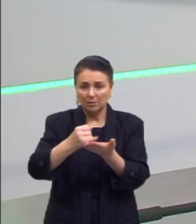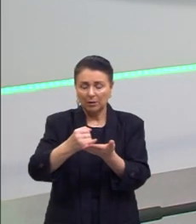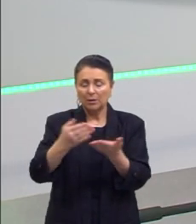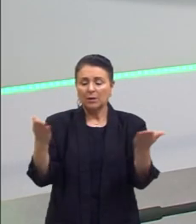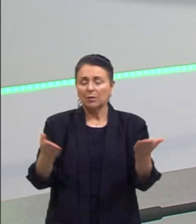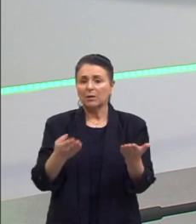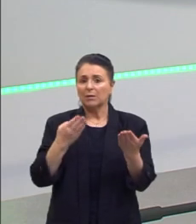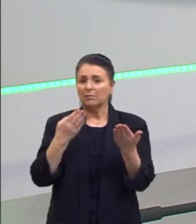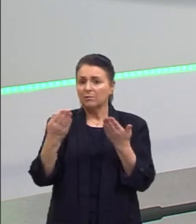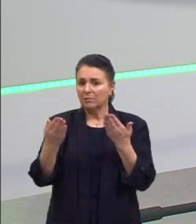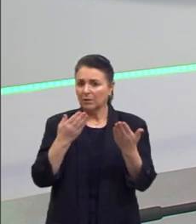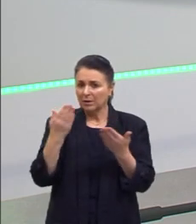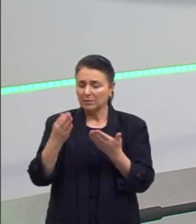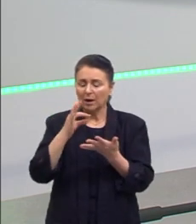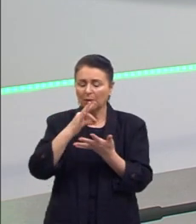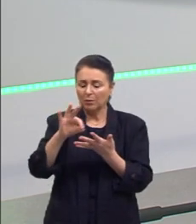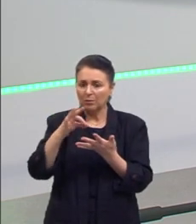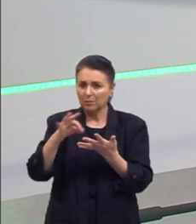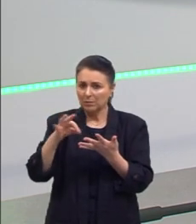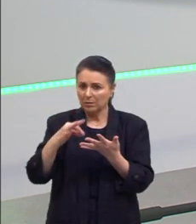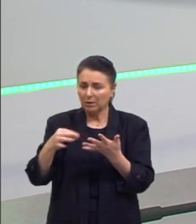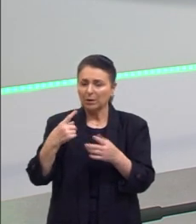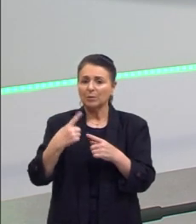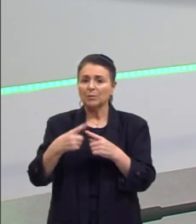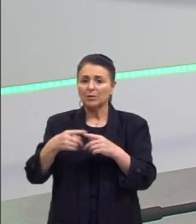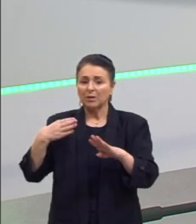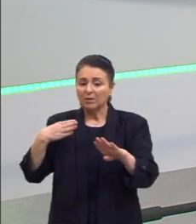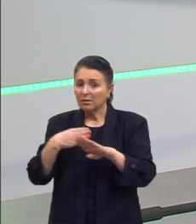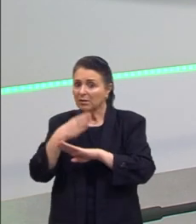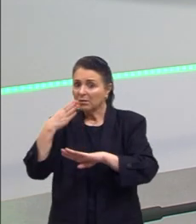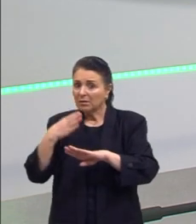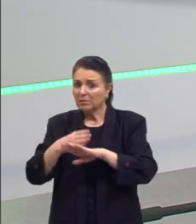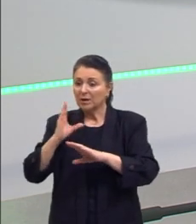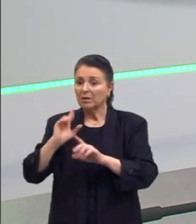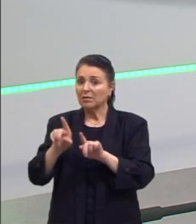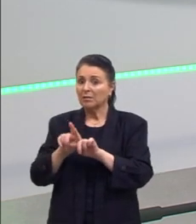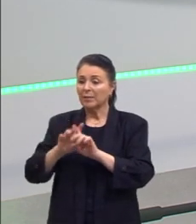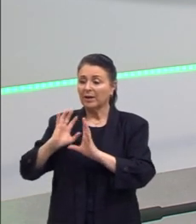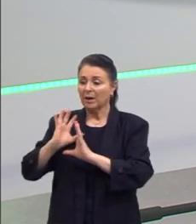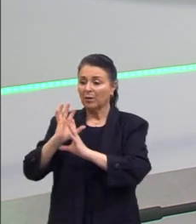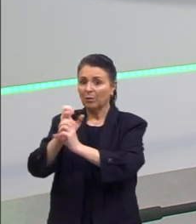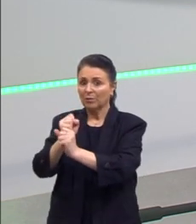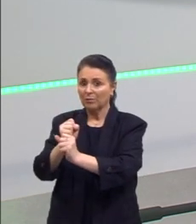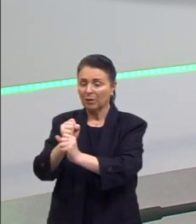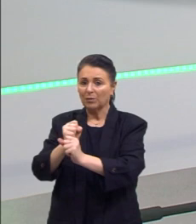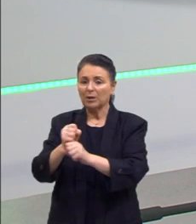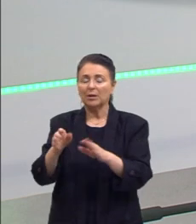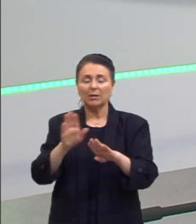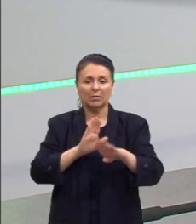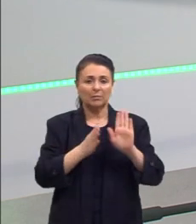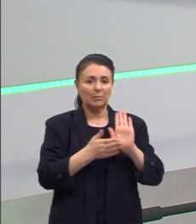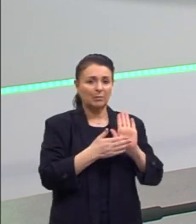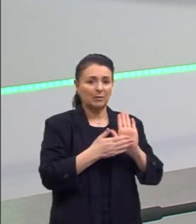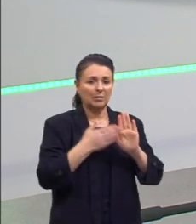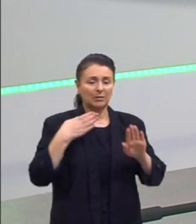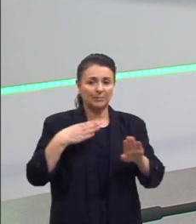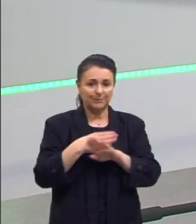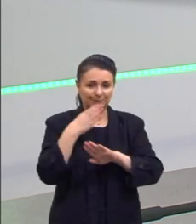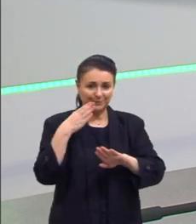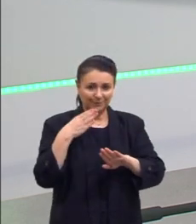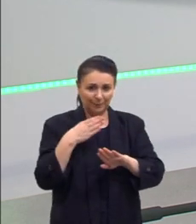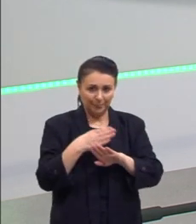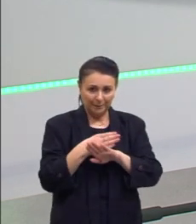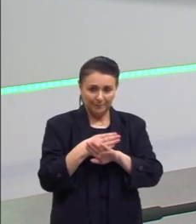analisar isso com bastante detalhe, porque isso interfere lá na conclusão e na proposta de intervenção. É claro que